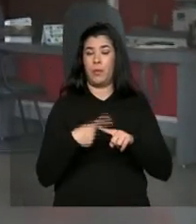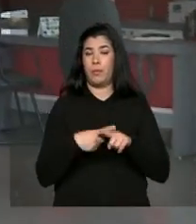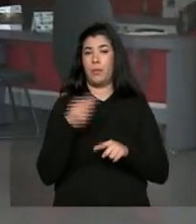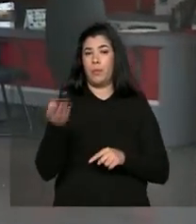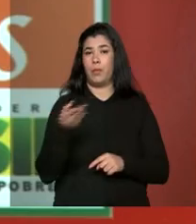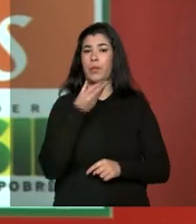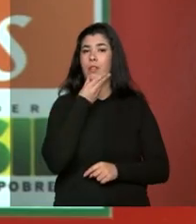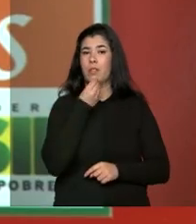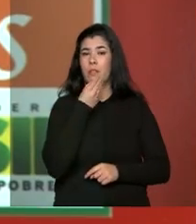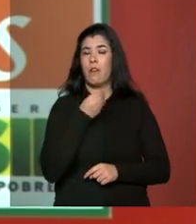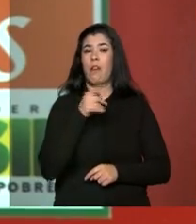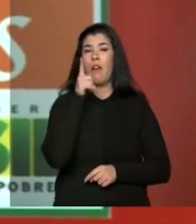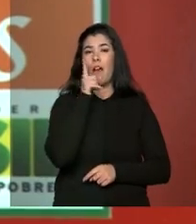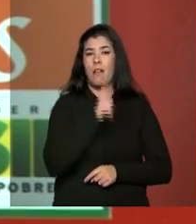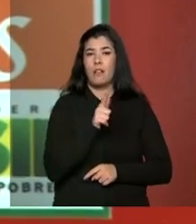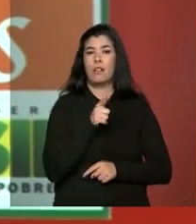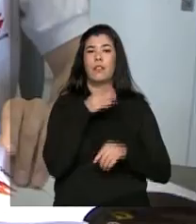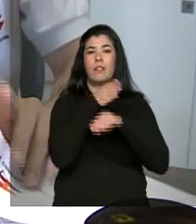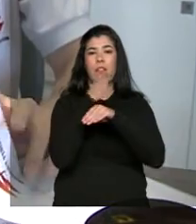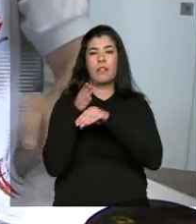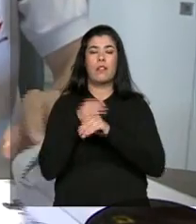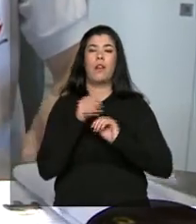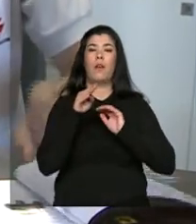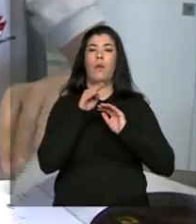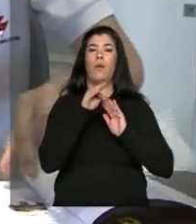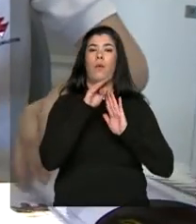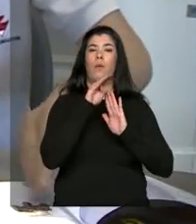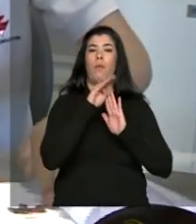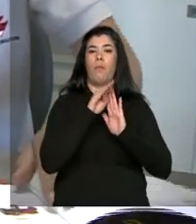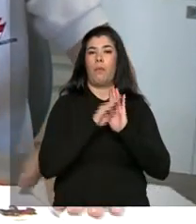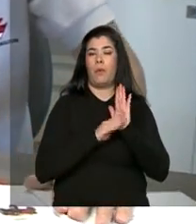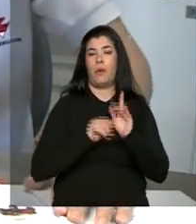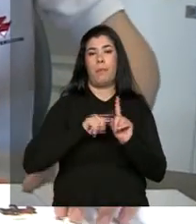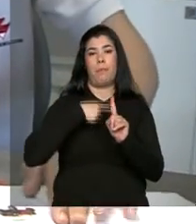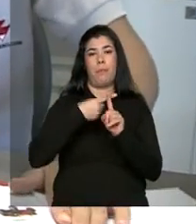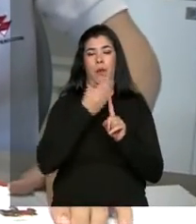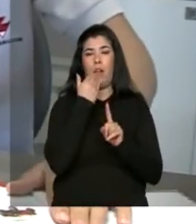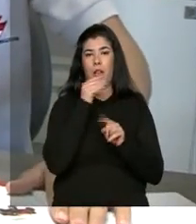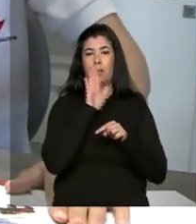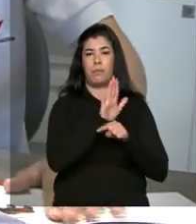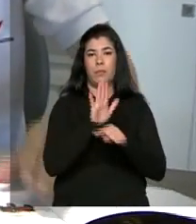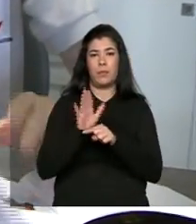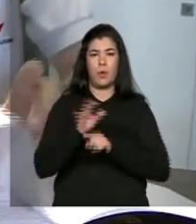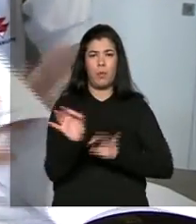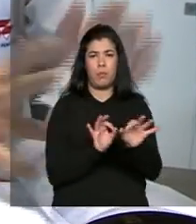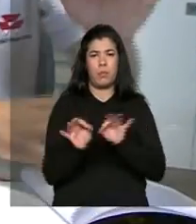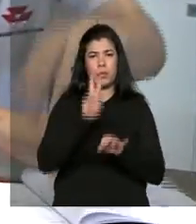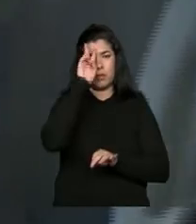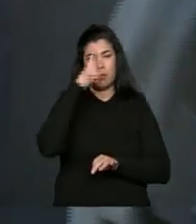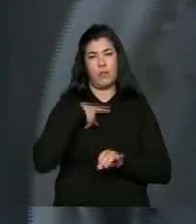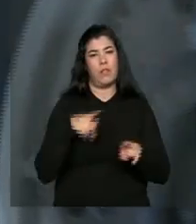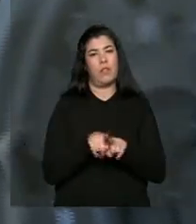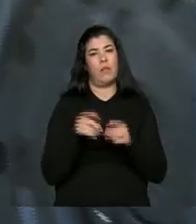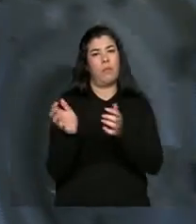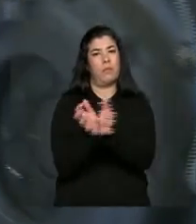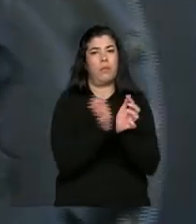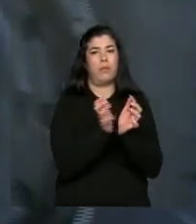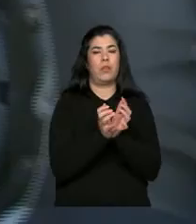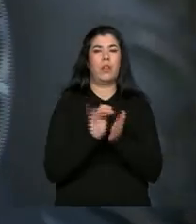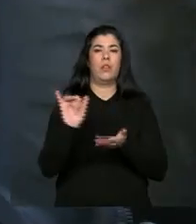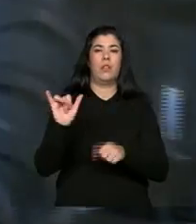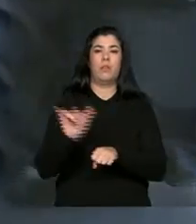Rony acessou o programa Mais Alimentos, linha de crédito que financia projetos individuais e coletivos de